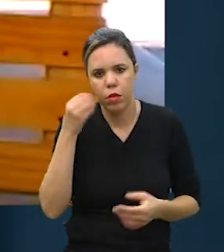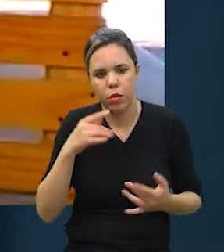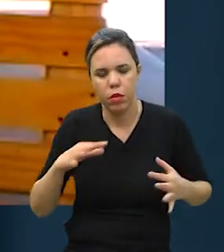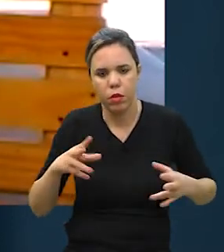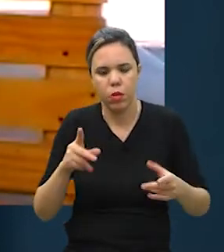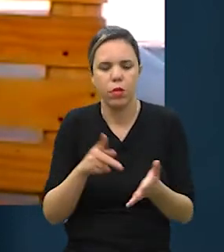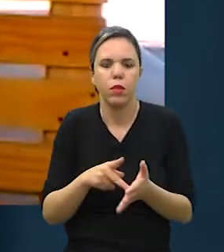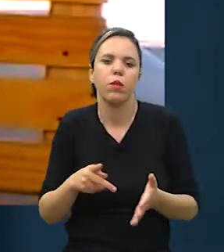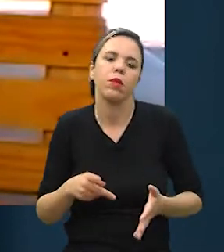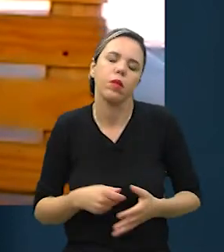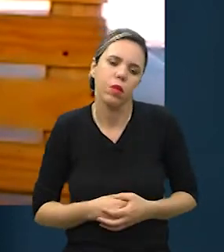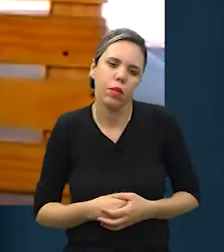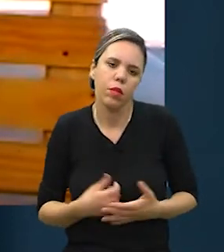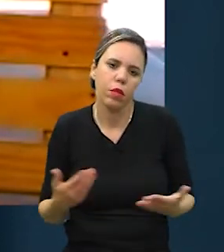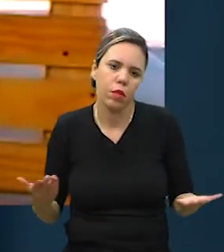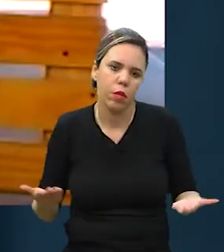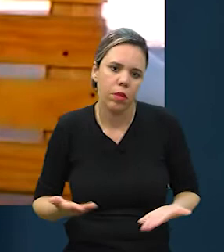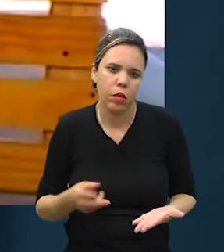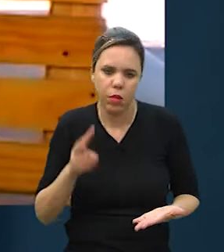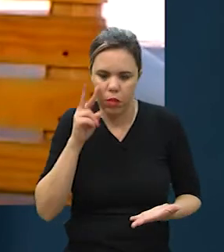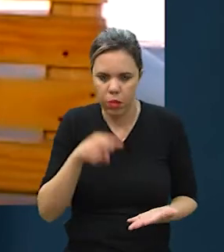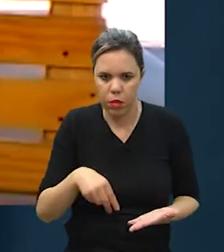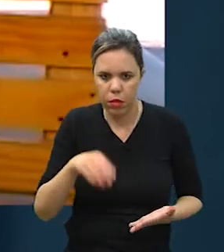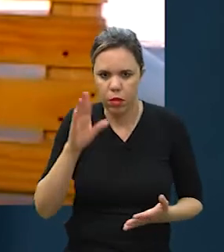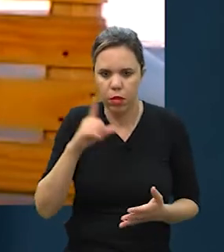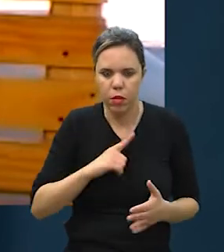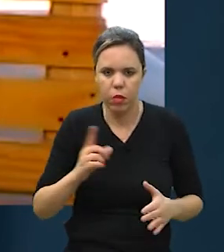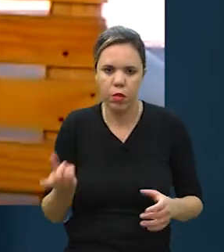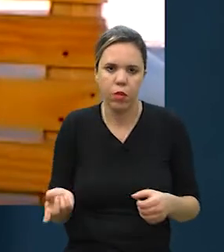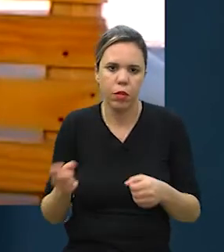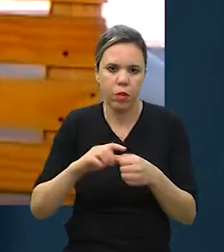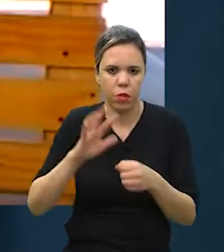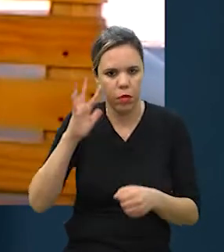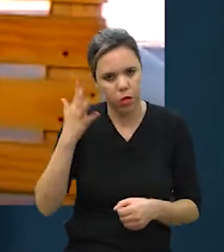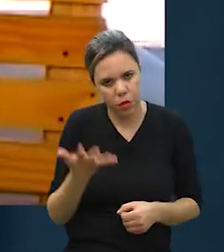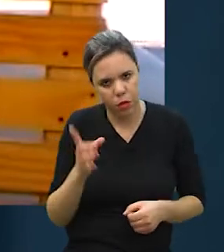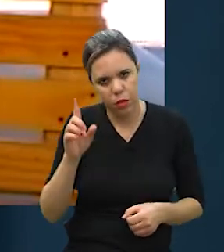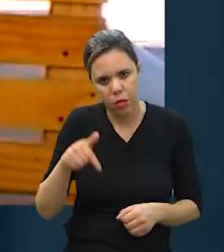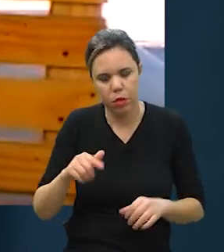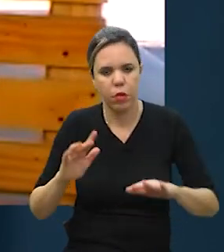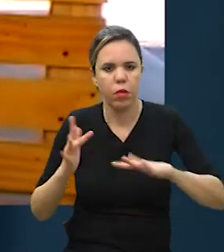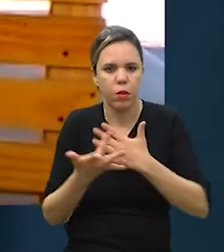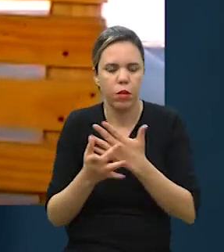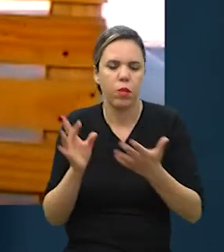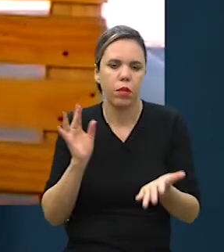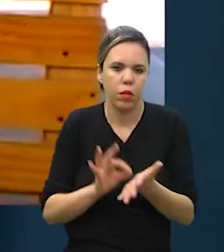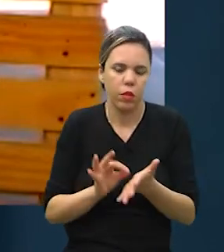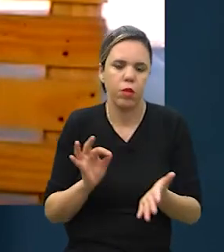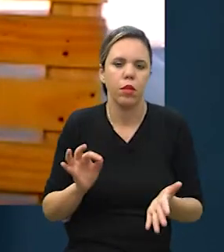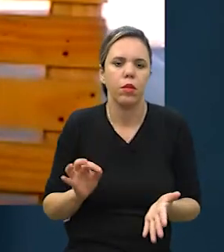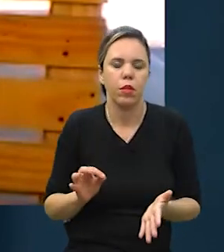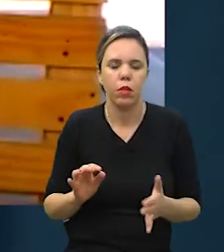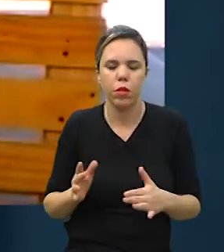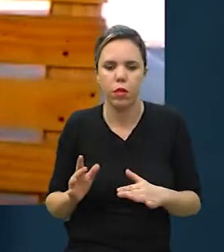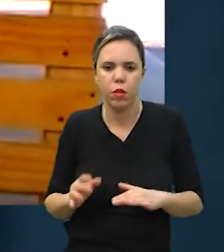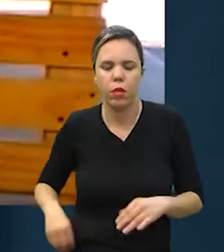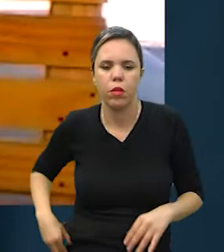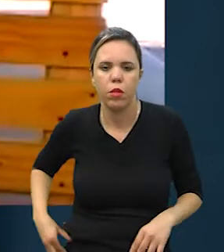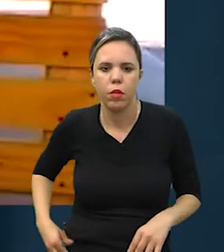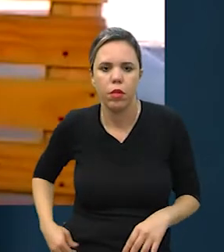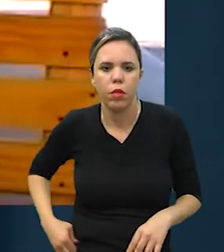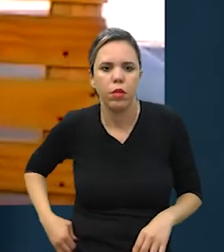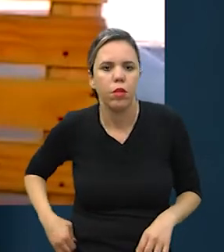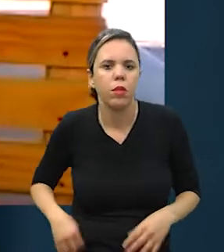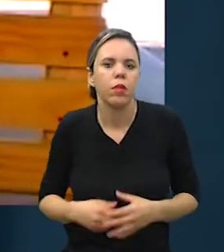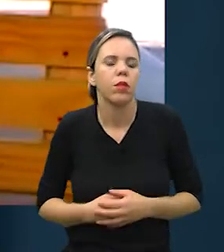tentou um pouco de tudo, na verdade, né? Mas hoje a gente vê que o que mais tem retorno mesmo é uma mídia mais assertiva em mídias